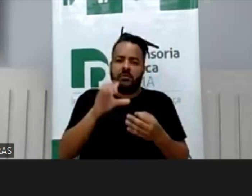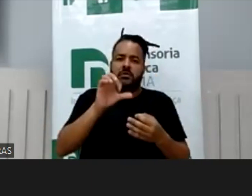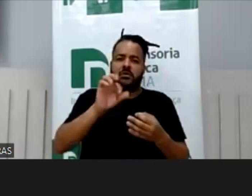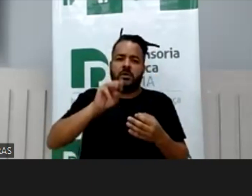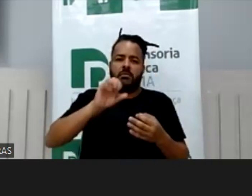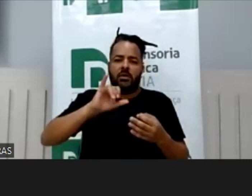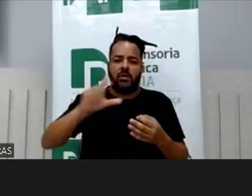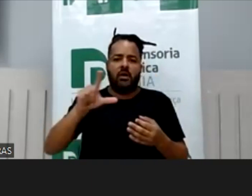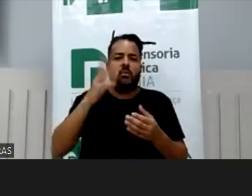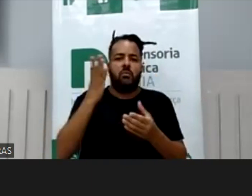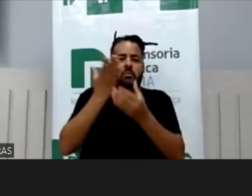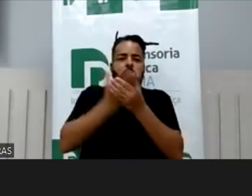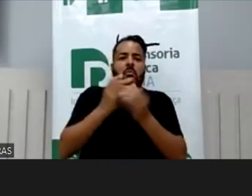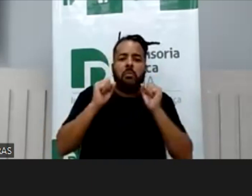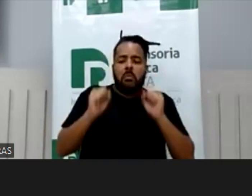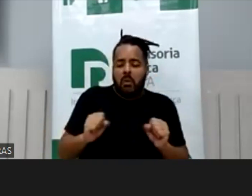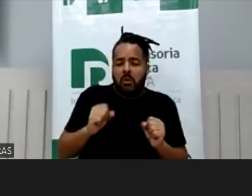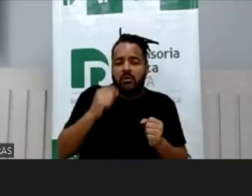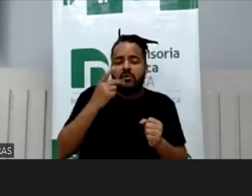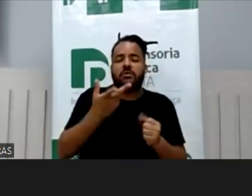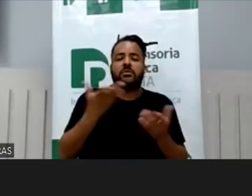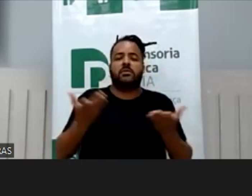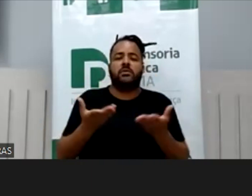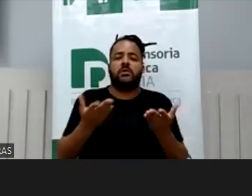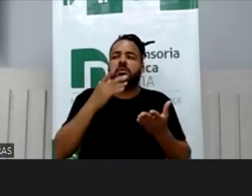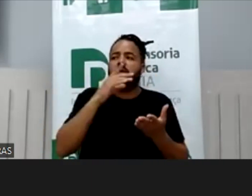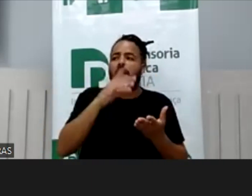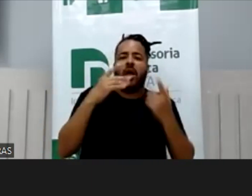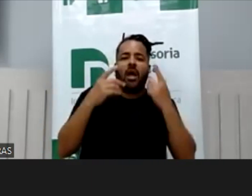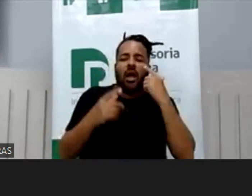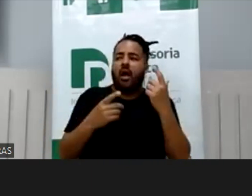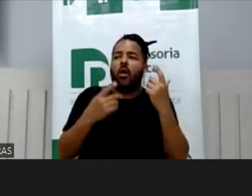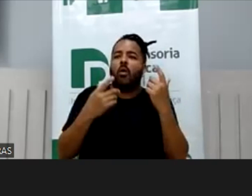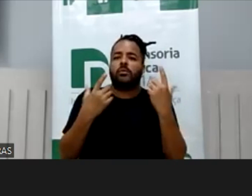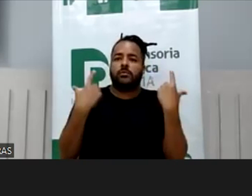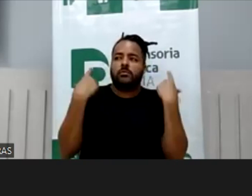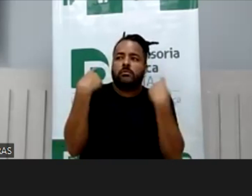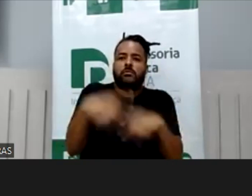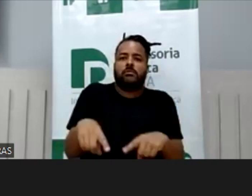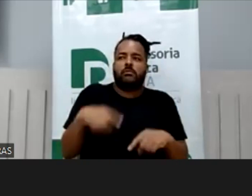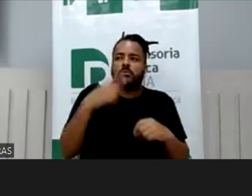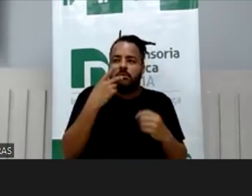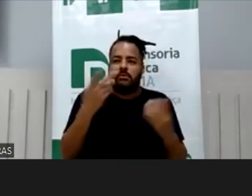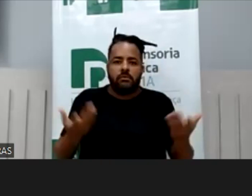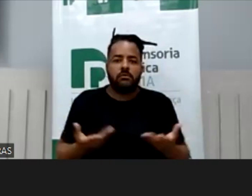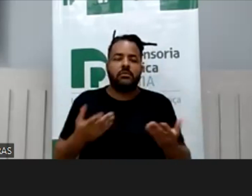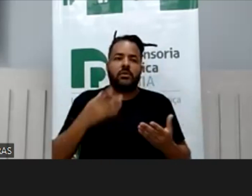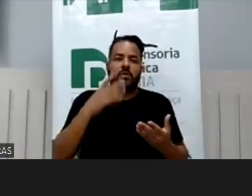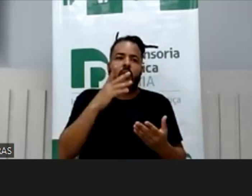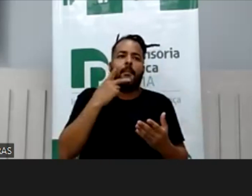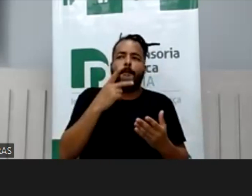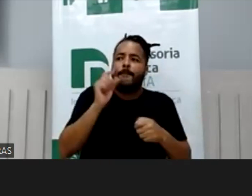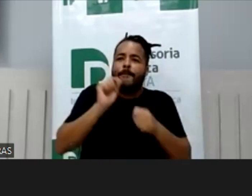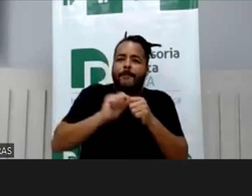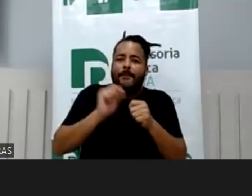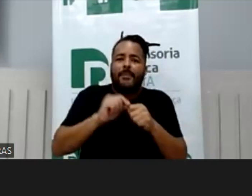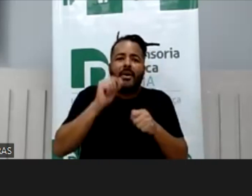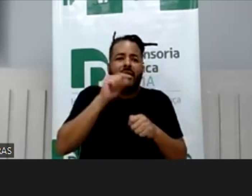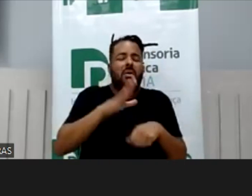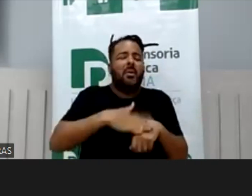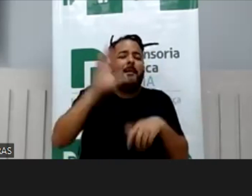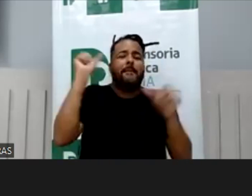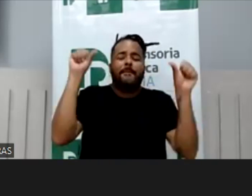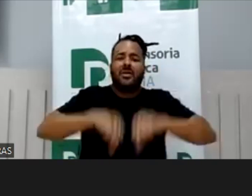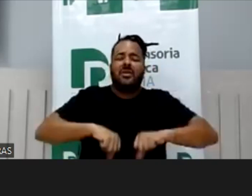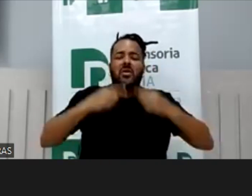por exemplo, que pode configurar maus tratos, há o crime de exploração como você falou, há o crime de produção de material pornográfico envolvendo